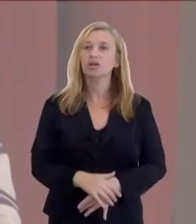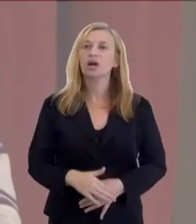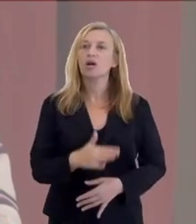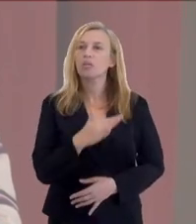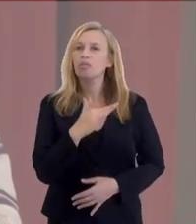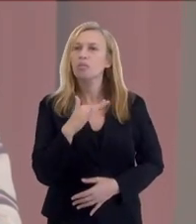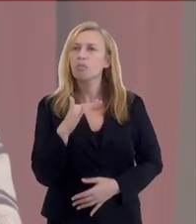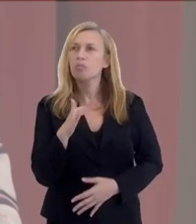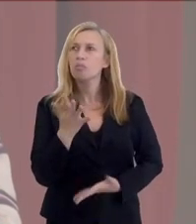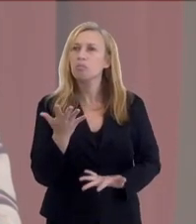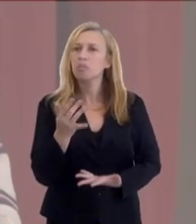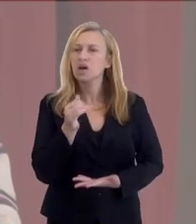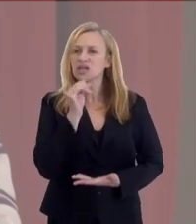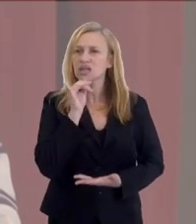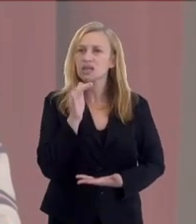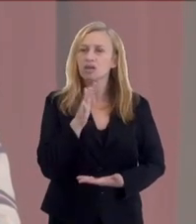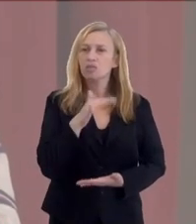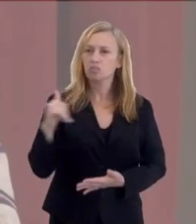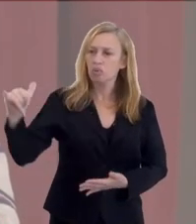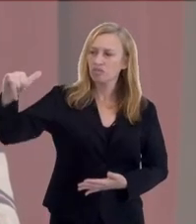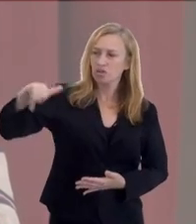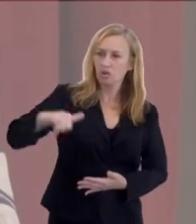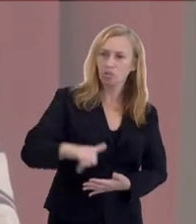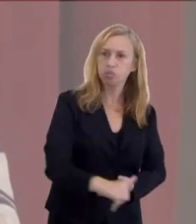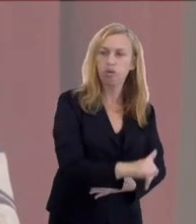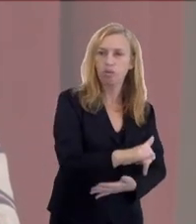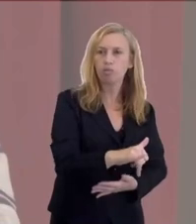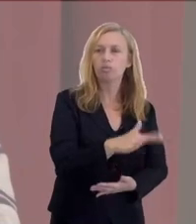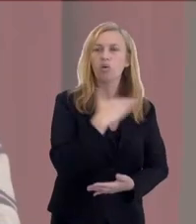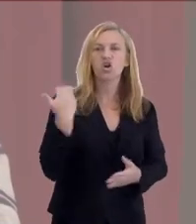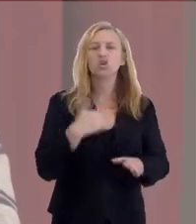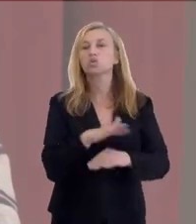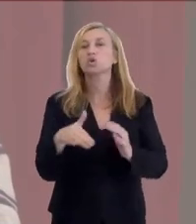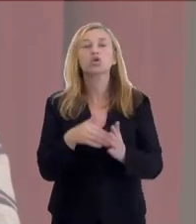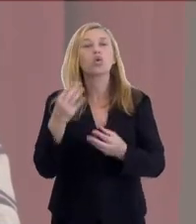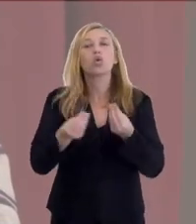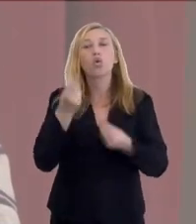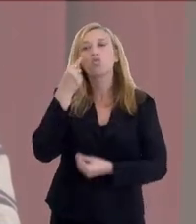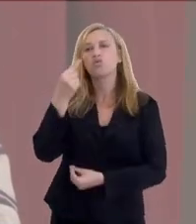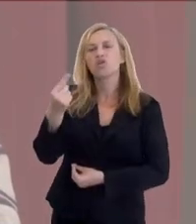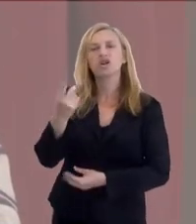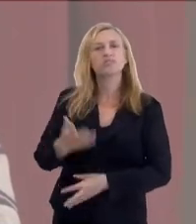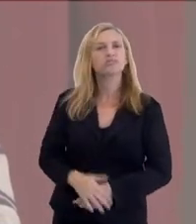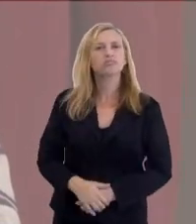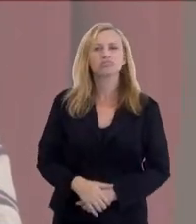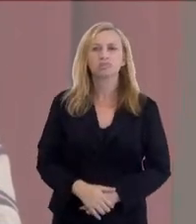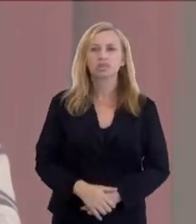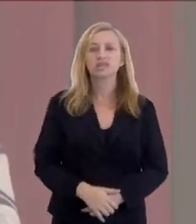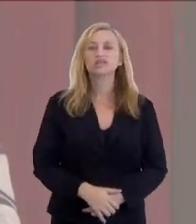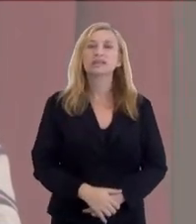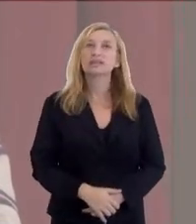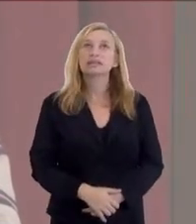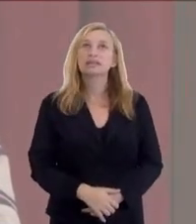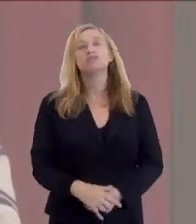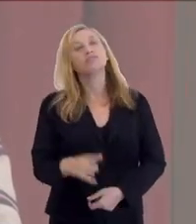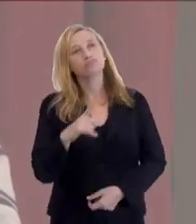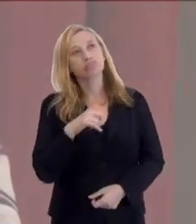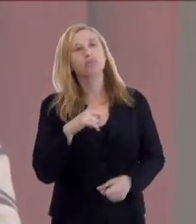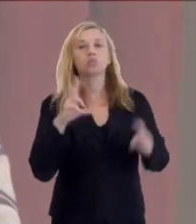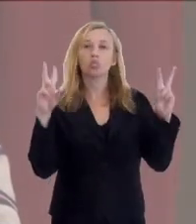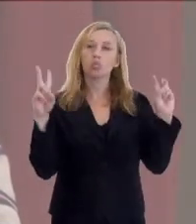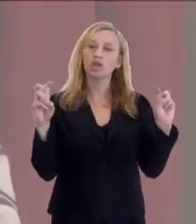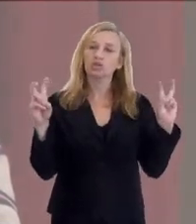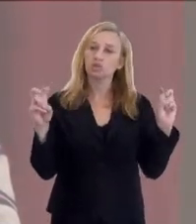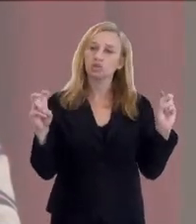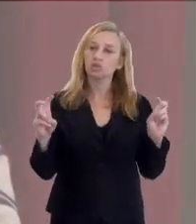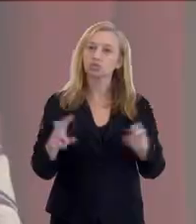essa morte coletiva? Um exemplo, caiu um avião, morreram todos. Como vocês veem